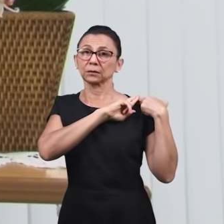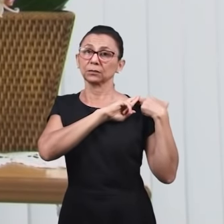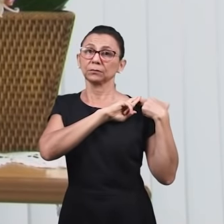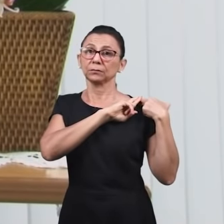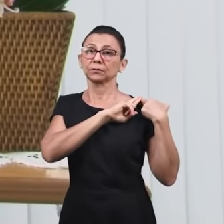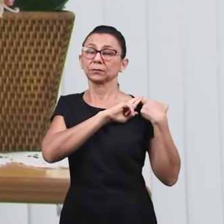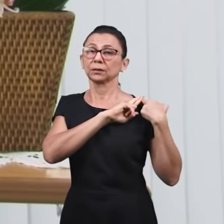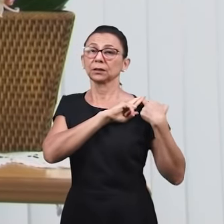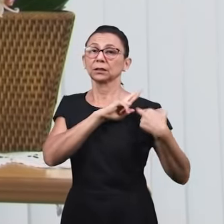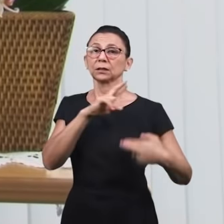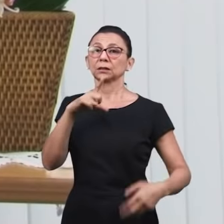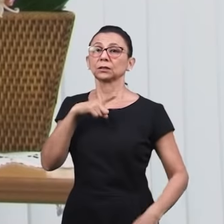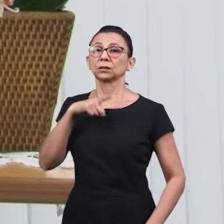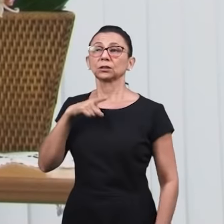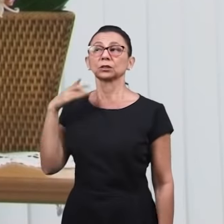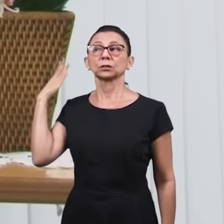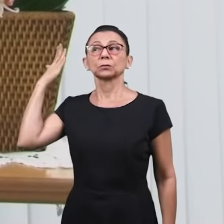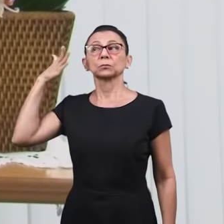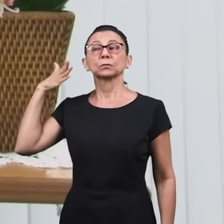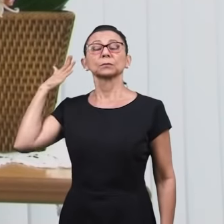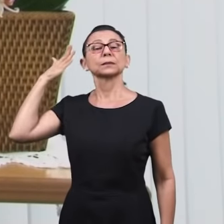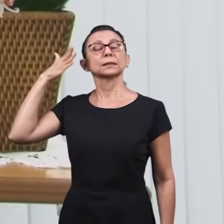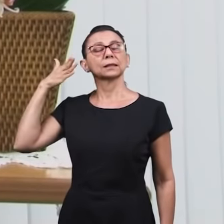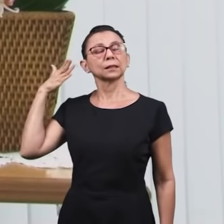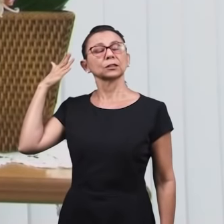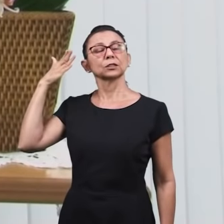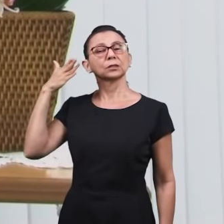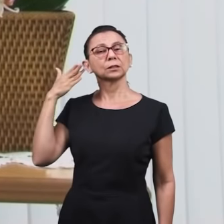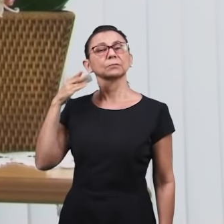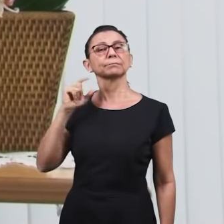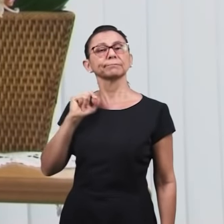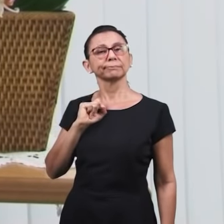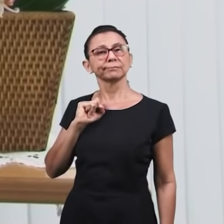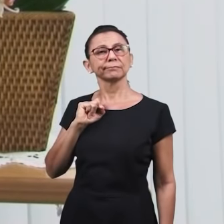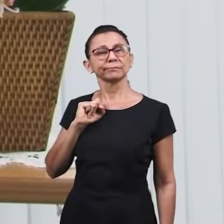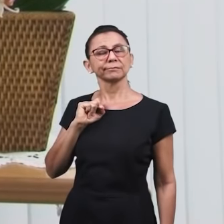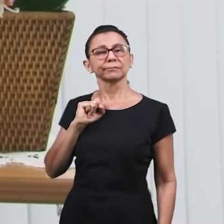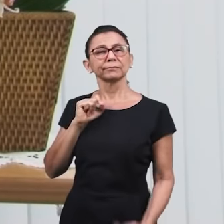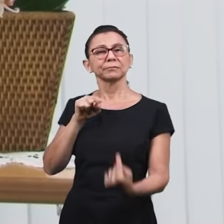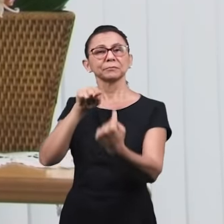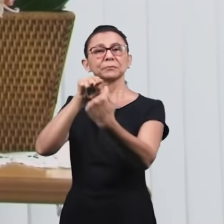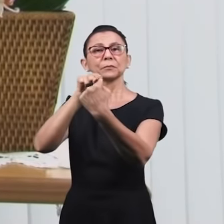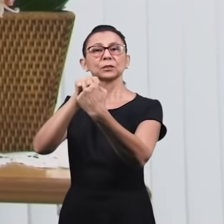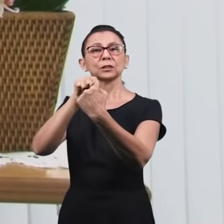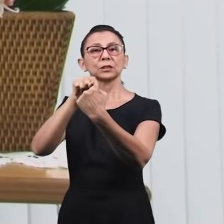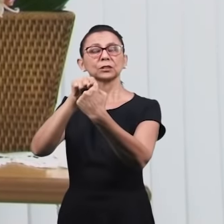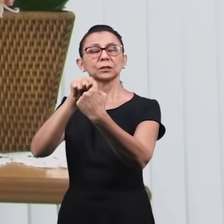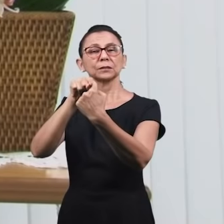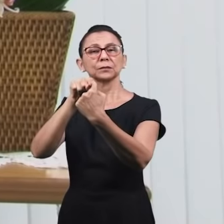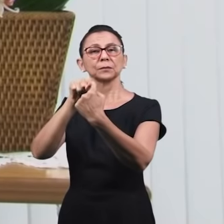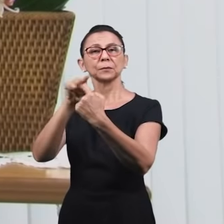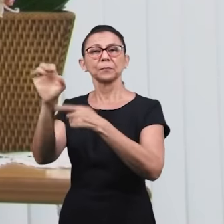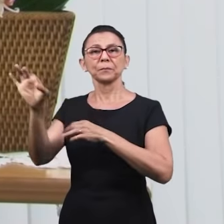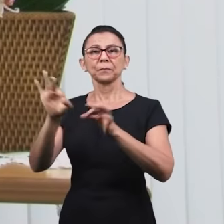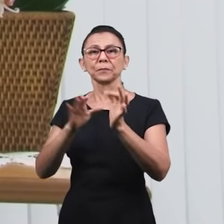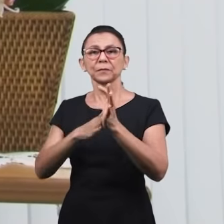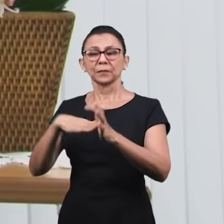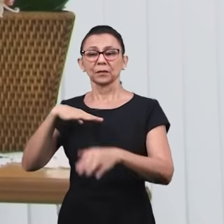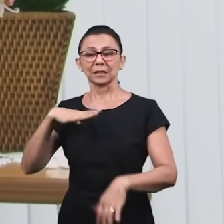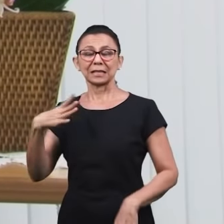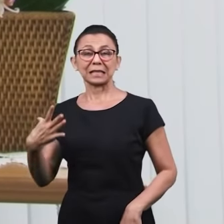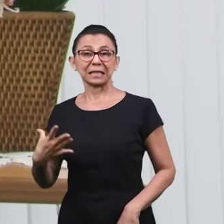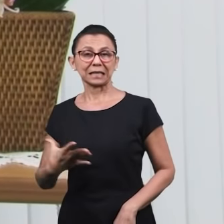uma mensagem, com esta mensagem. Há mais de cinquenta anos nós apontamos para uma mesma